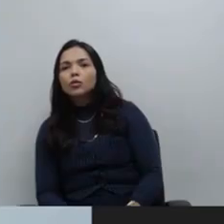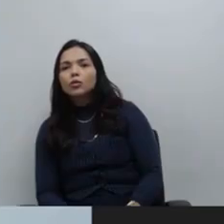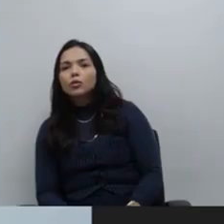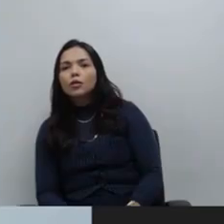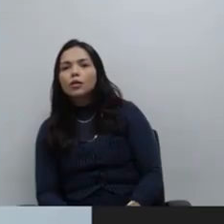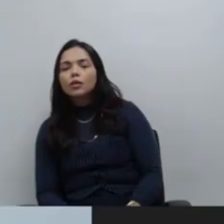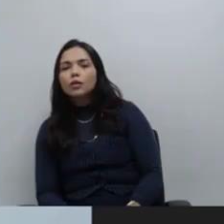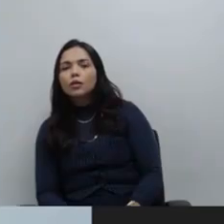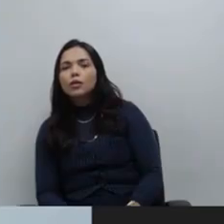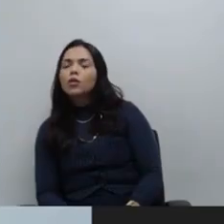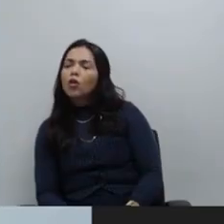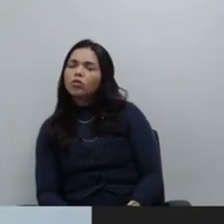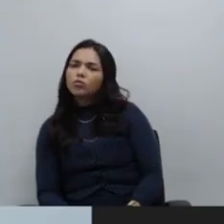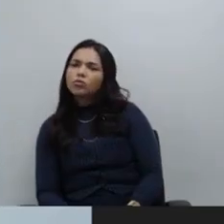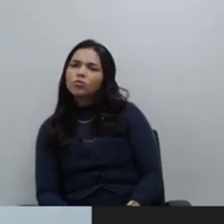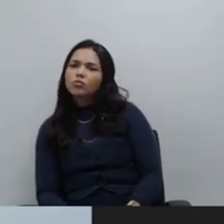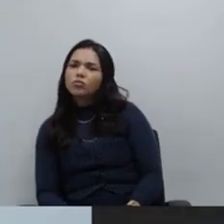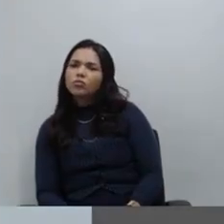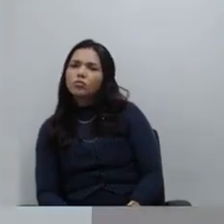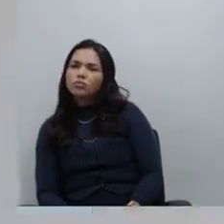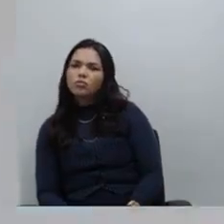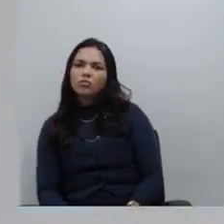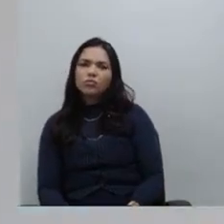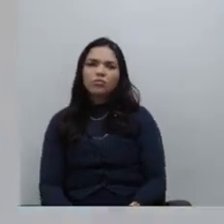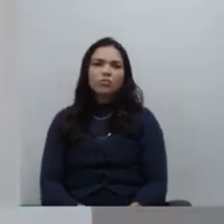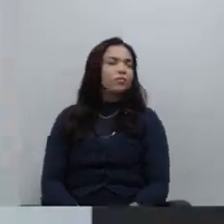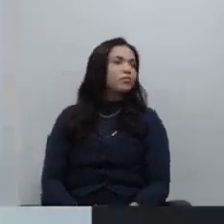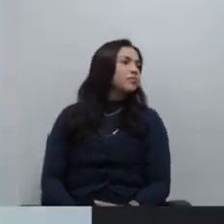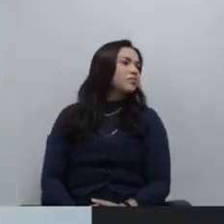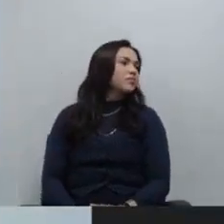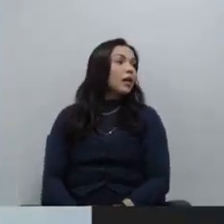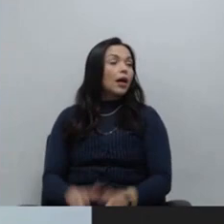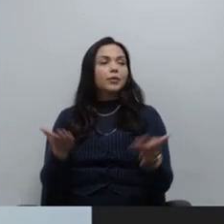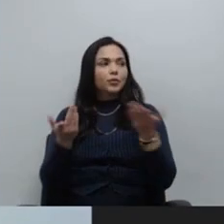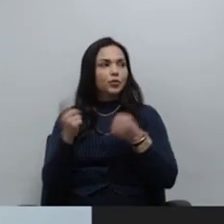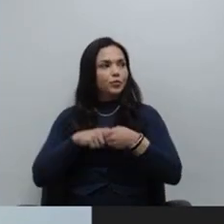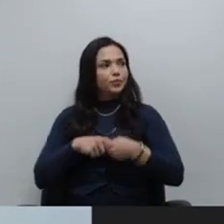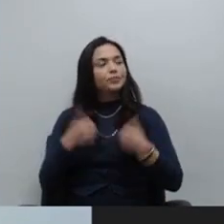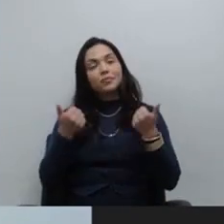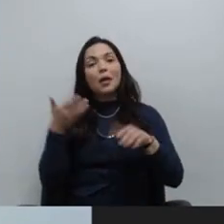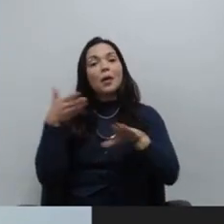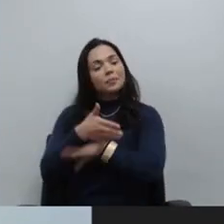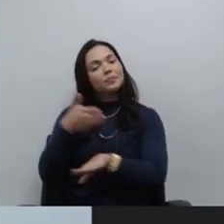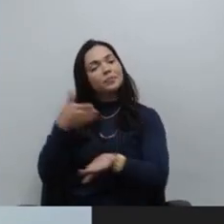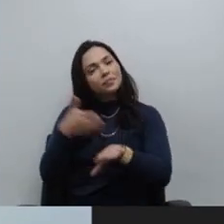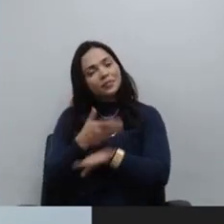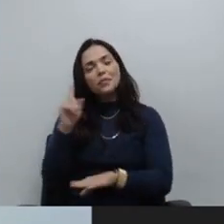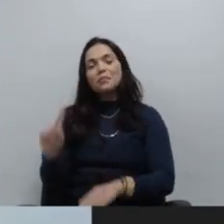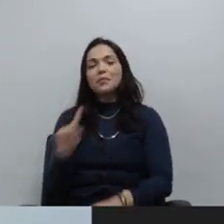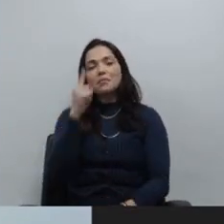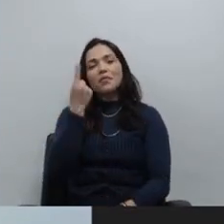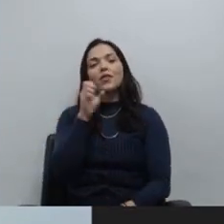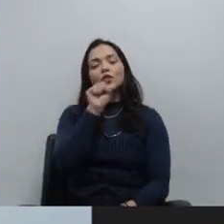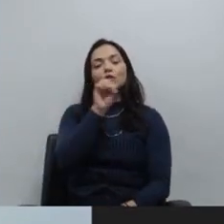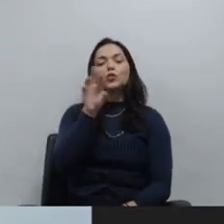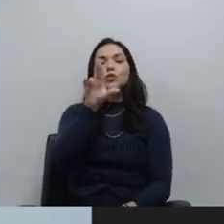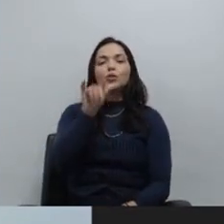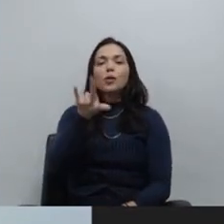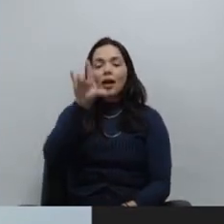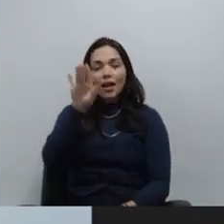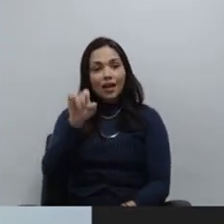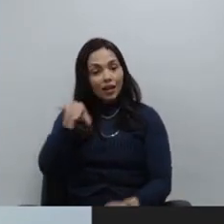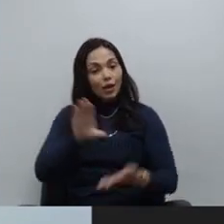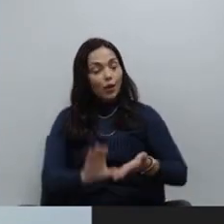Registro também a participação, pela primeira vez, da nossa colega Suhaile aqui no Conselho. Seja muito bem-vinda,